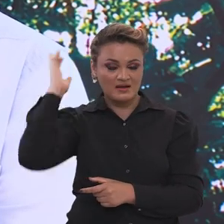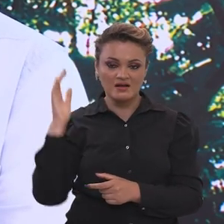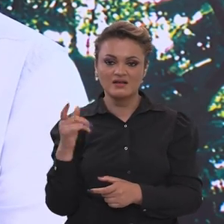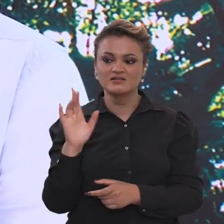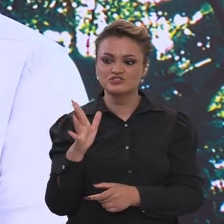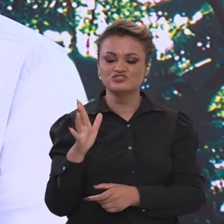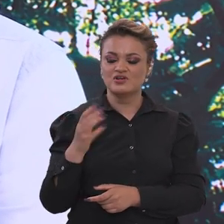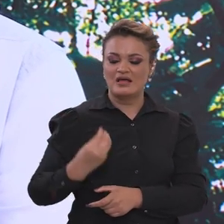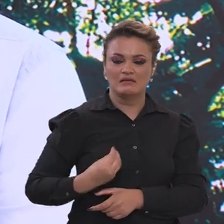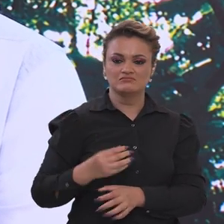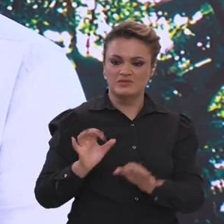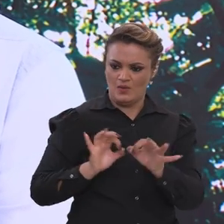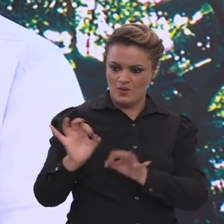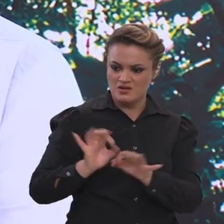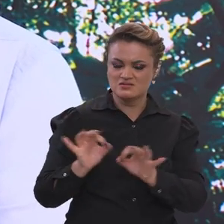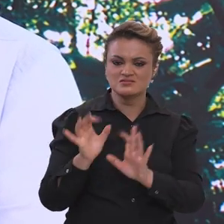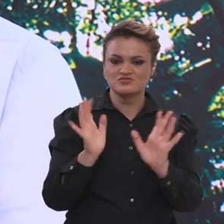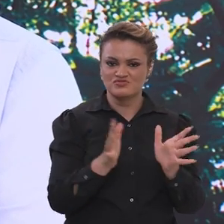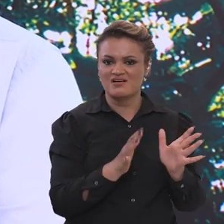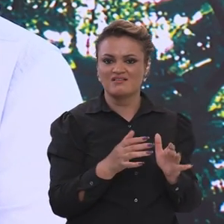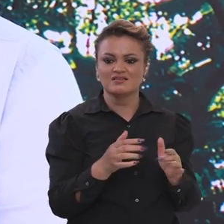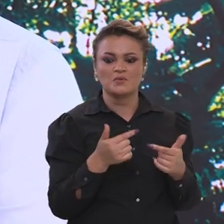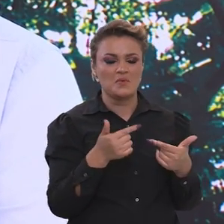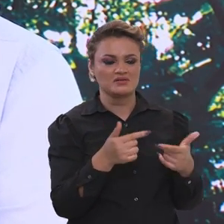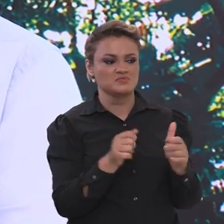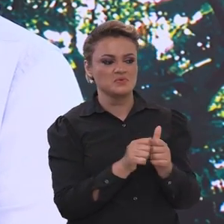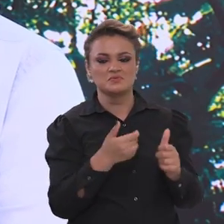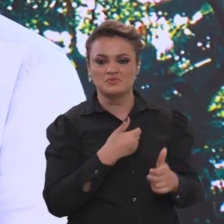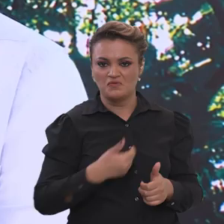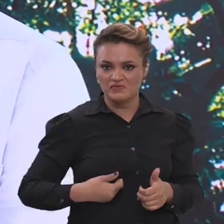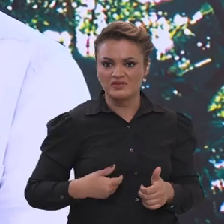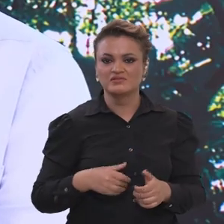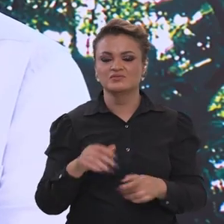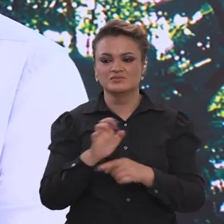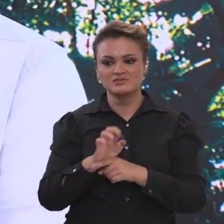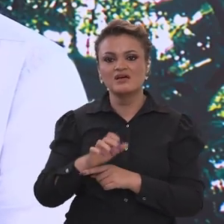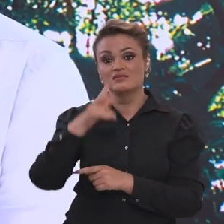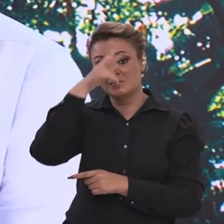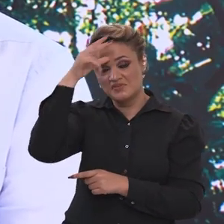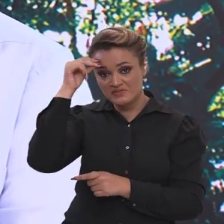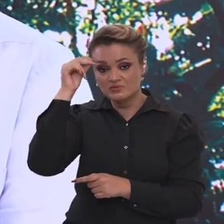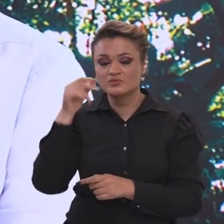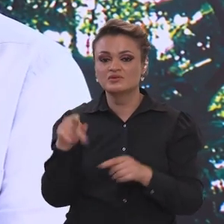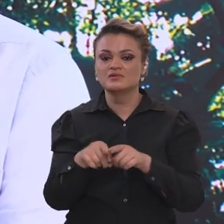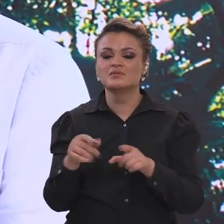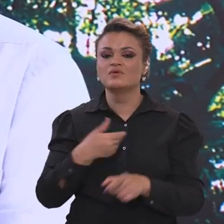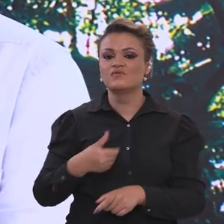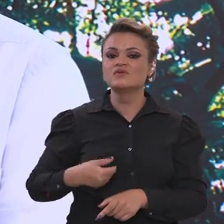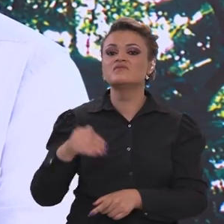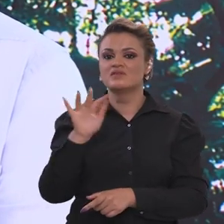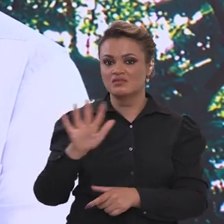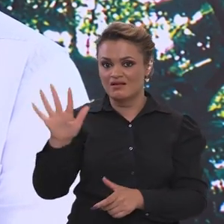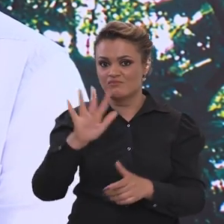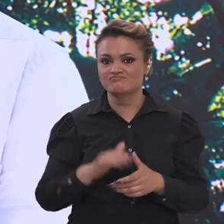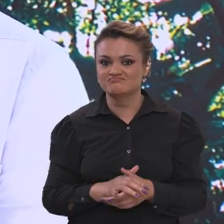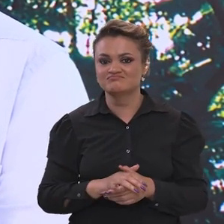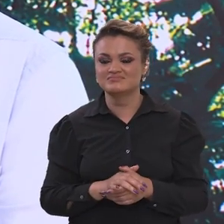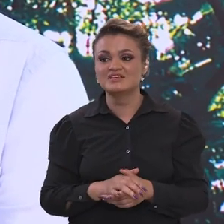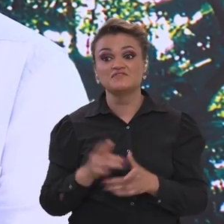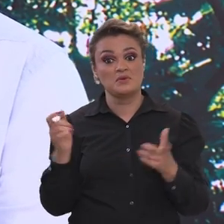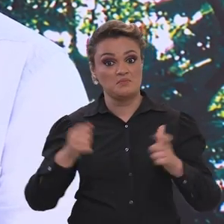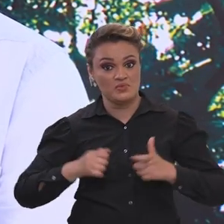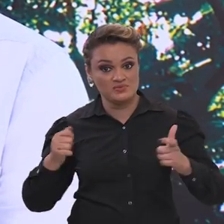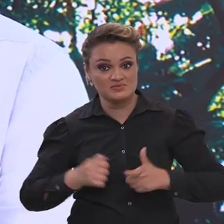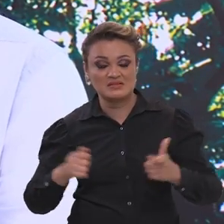já está se preparando, tanto com iniciativas do governo do estado, da prefeitura, quanto do governo federal. E